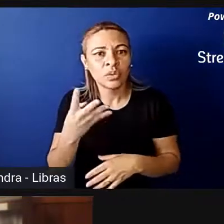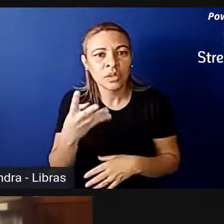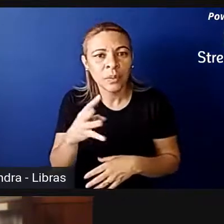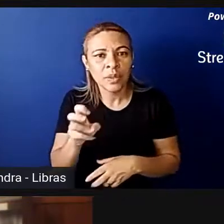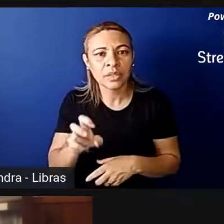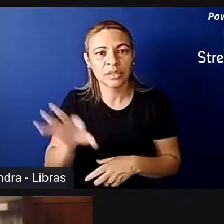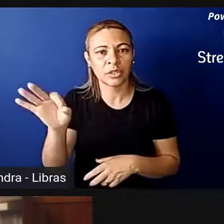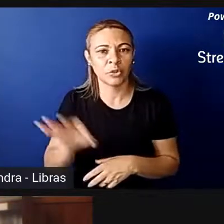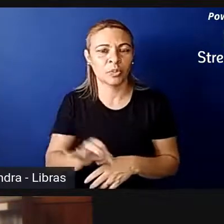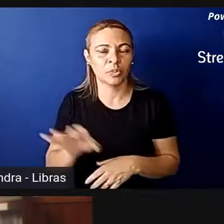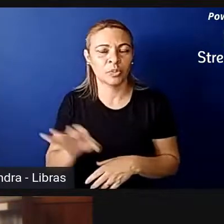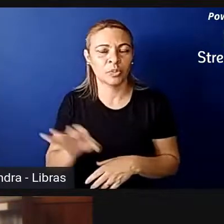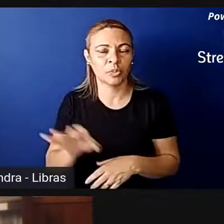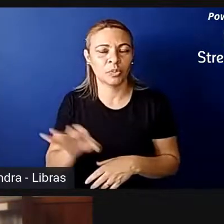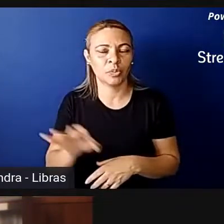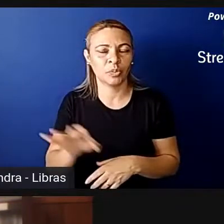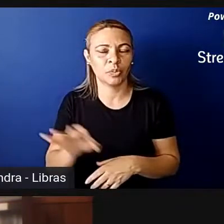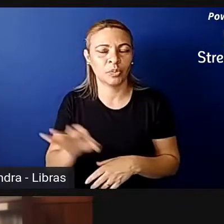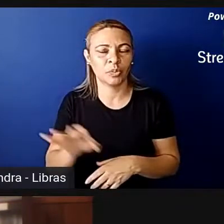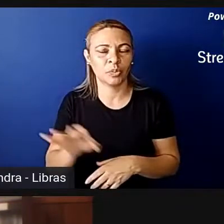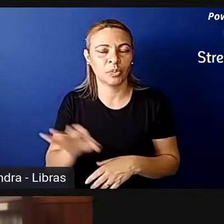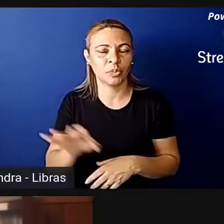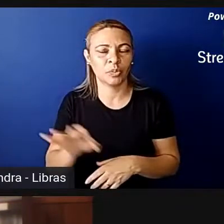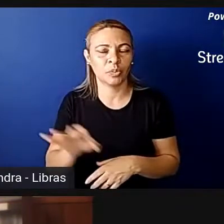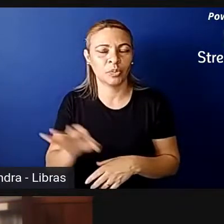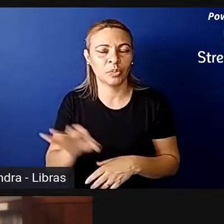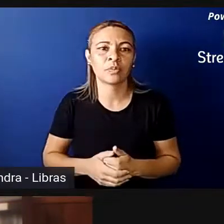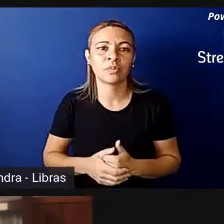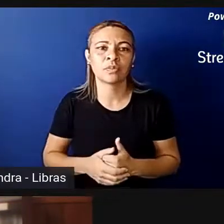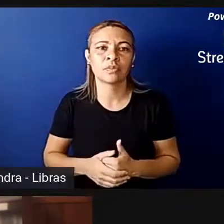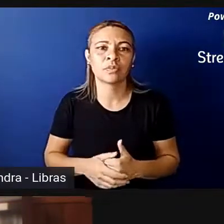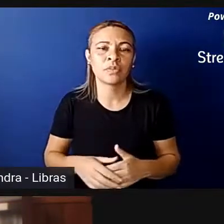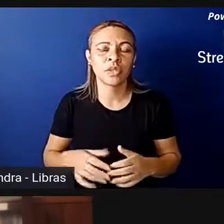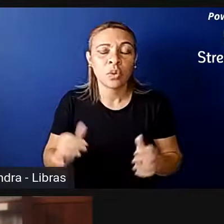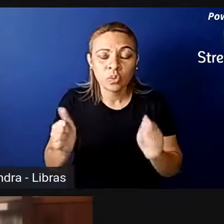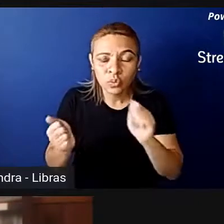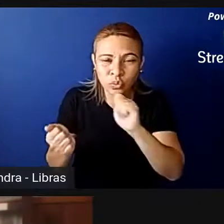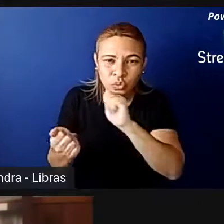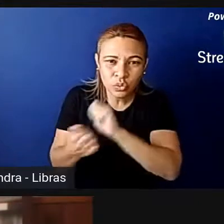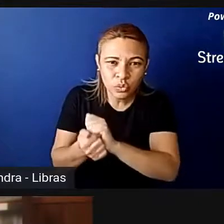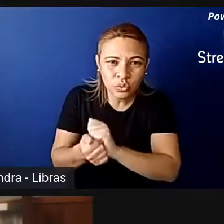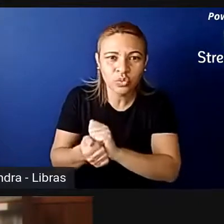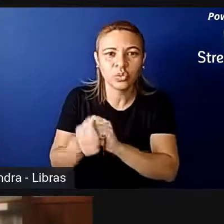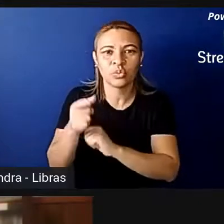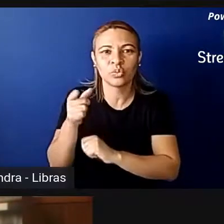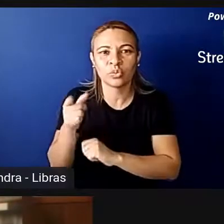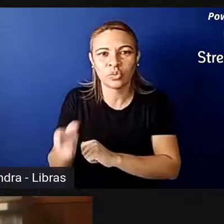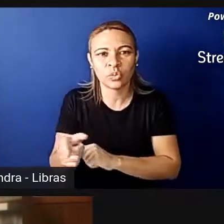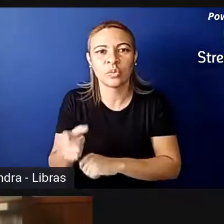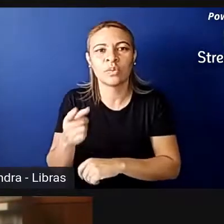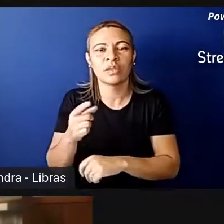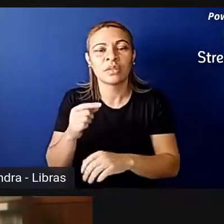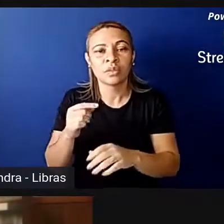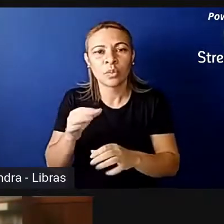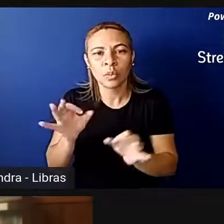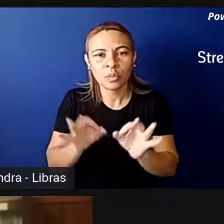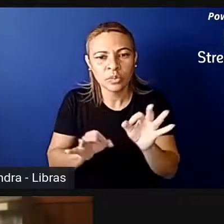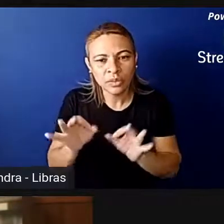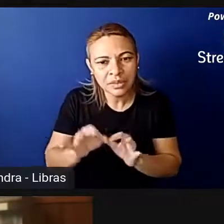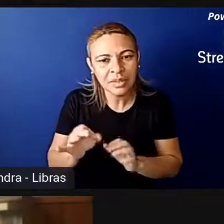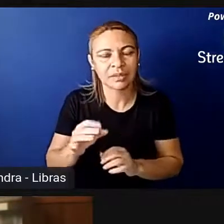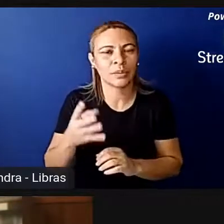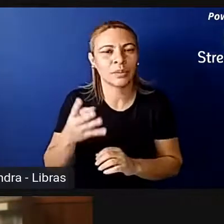de mulheres no Congresso deles, e juntamente com a implementação das cotas, a Costa Rica também